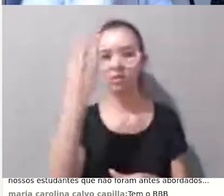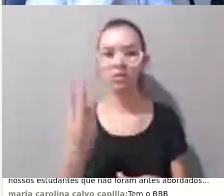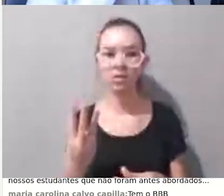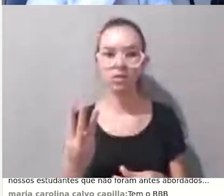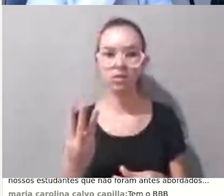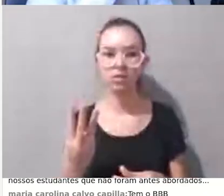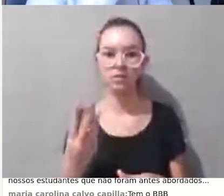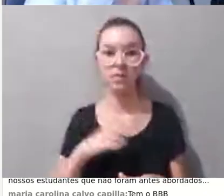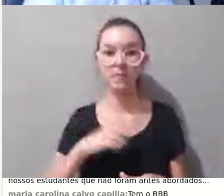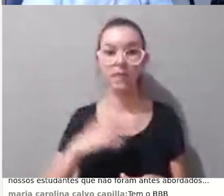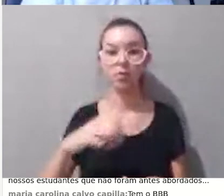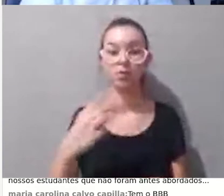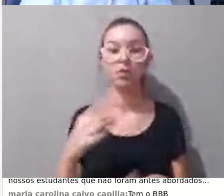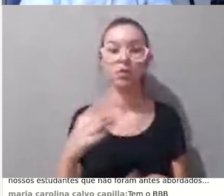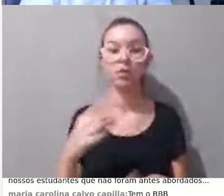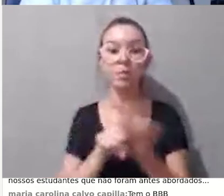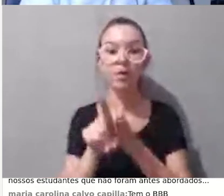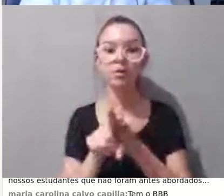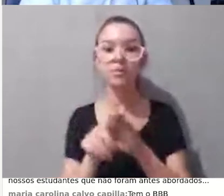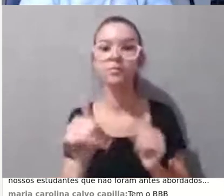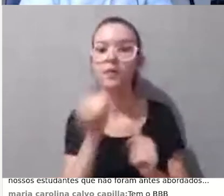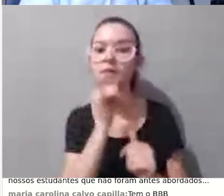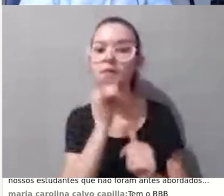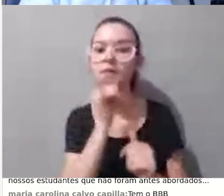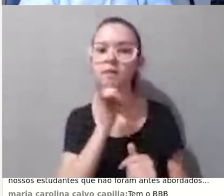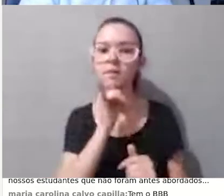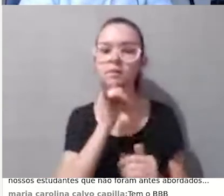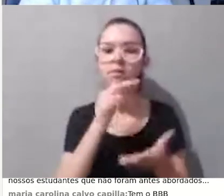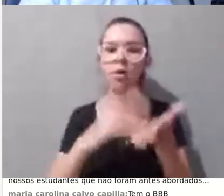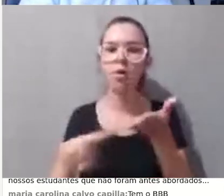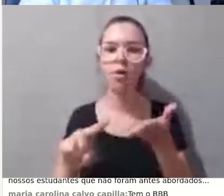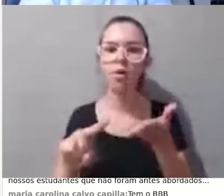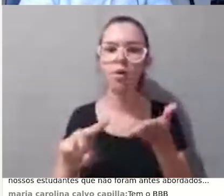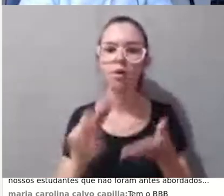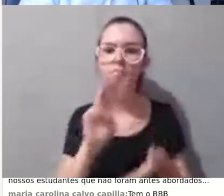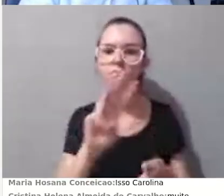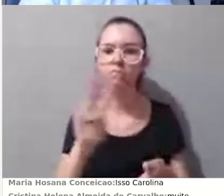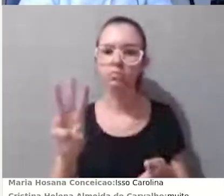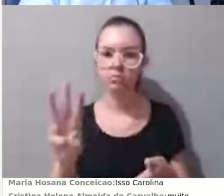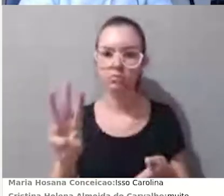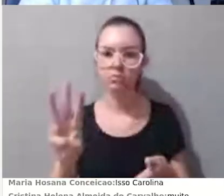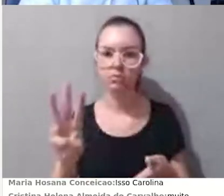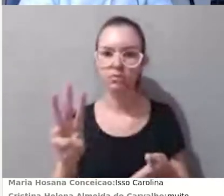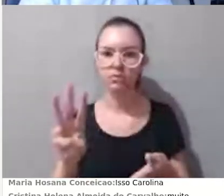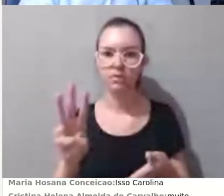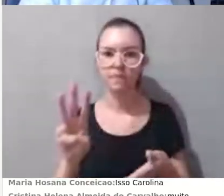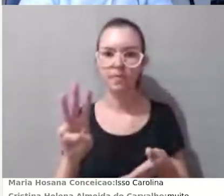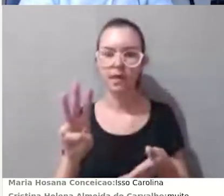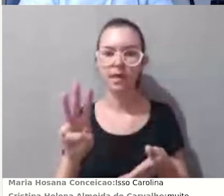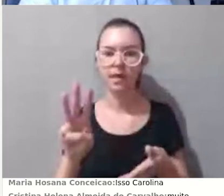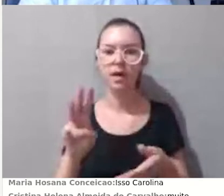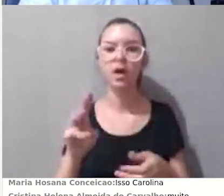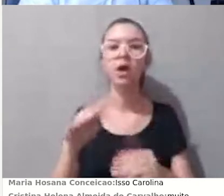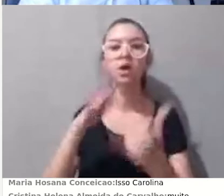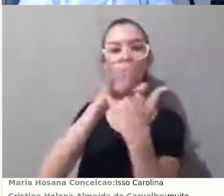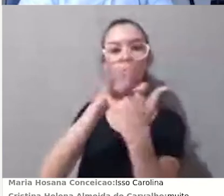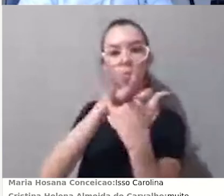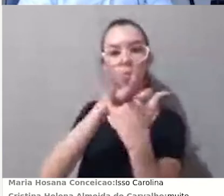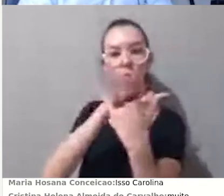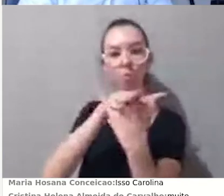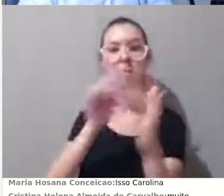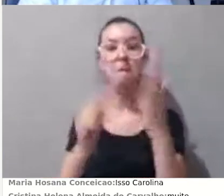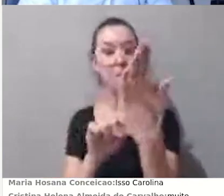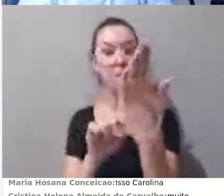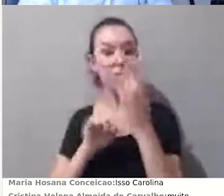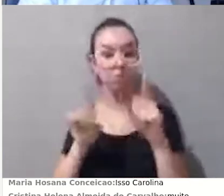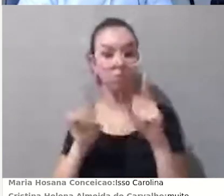um link, né, para um vídeo do YouTube, ele também me gera o dado de registro de quem assistiu esse vídeo? Ele